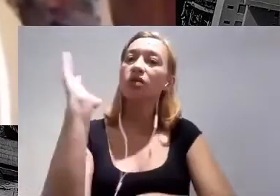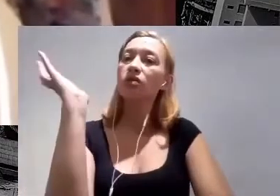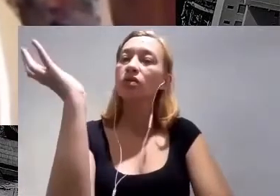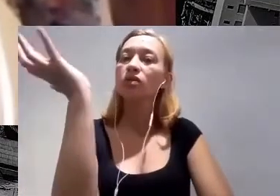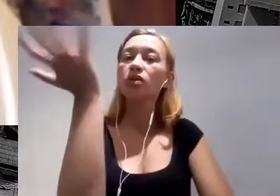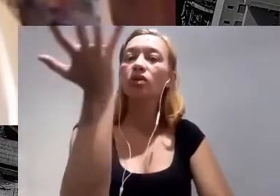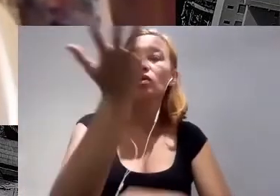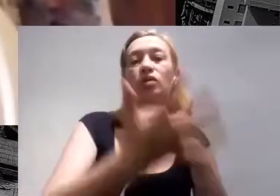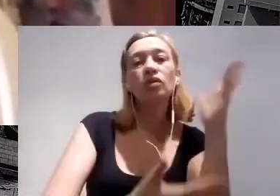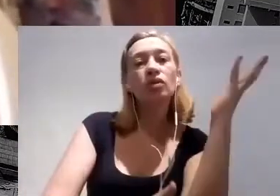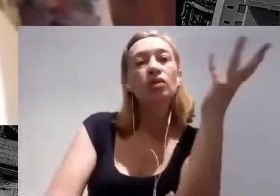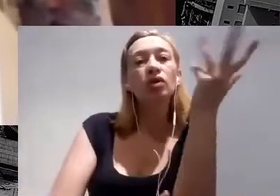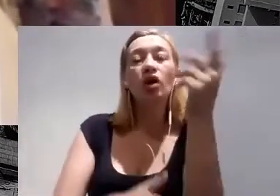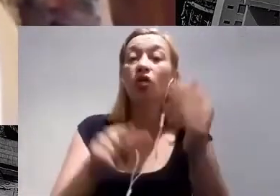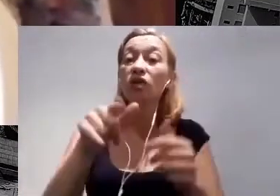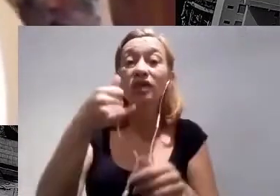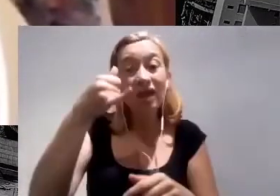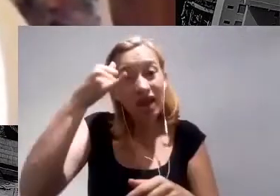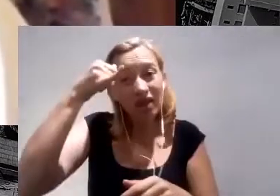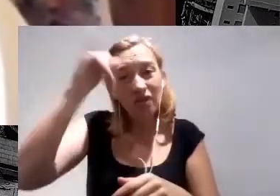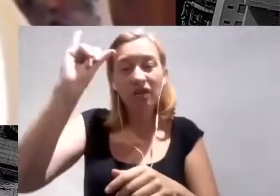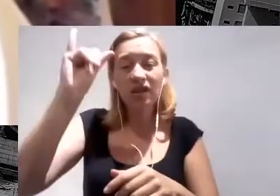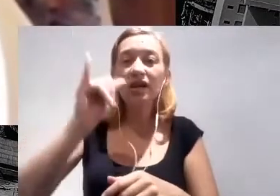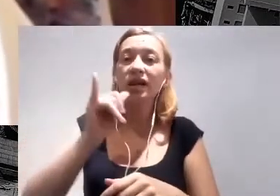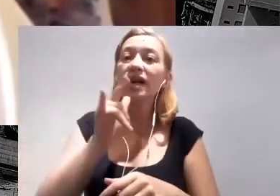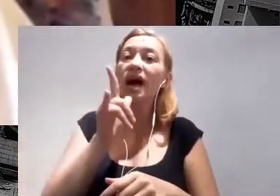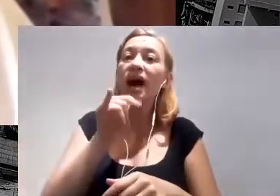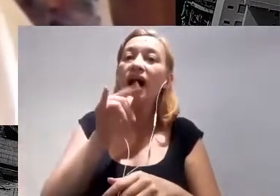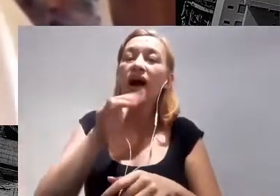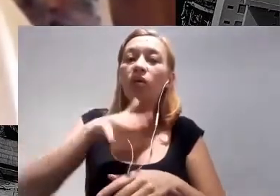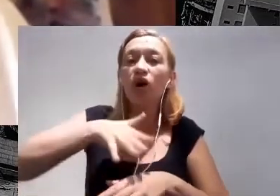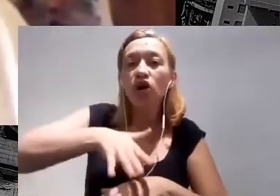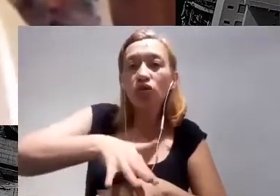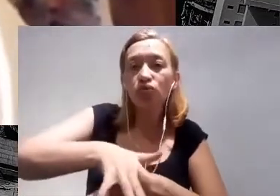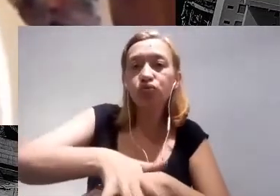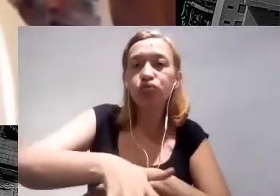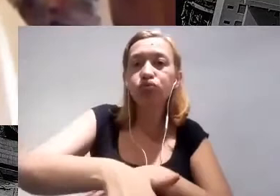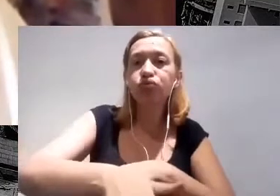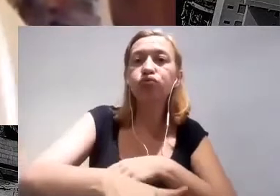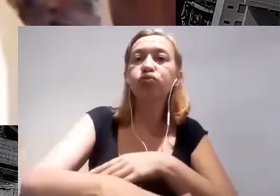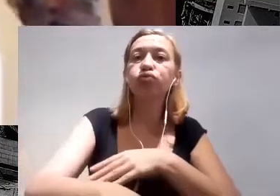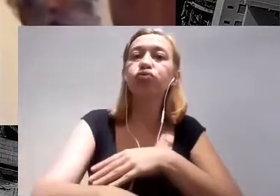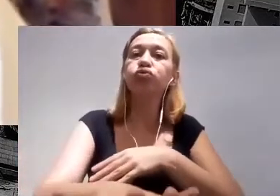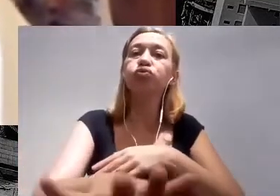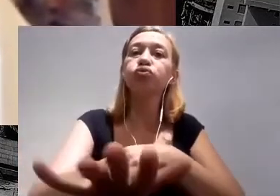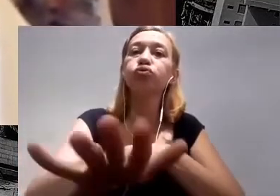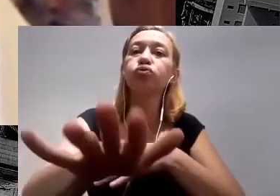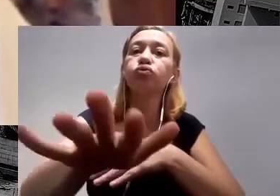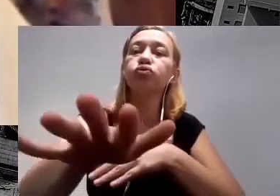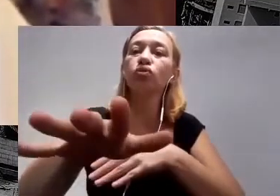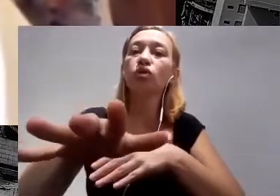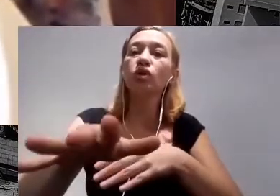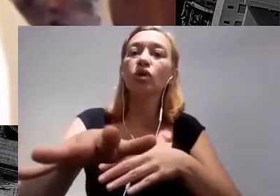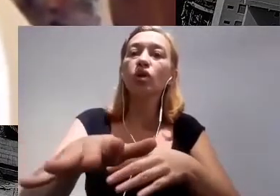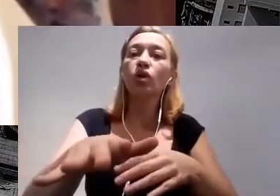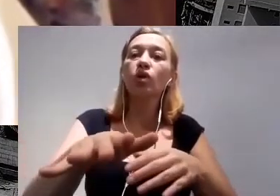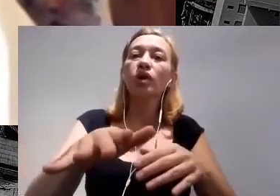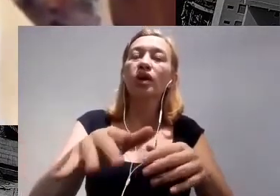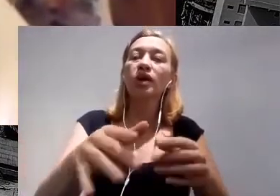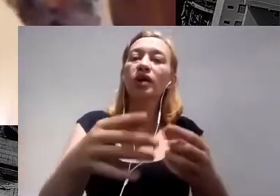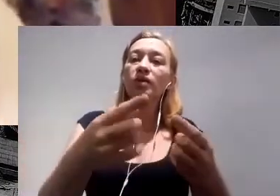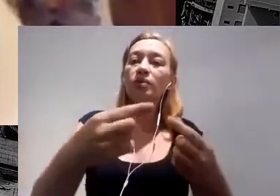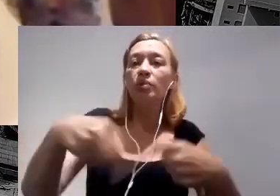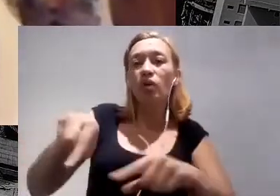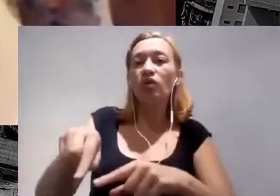essa água escorra superficialmente, leve o solo provocando erosão, enchentes